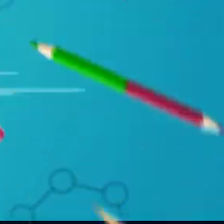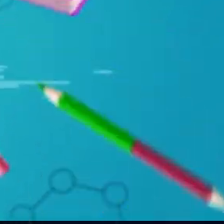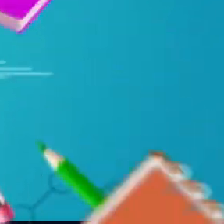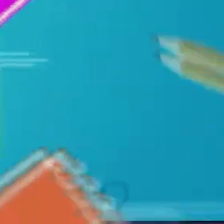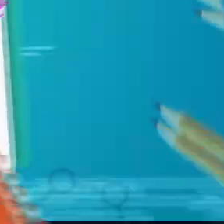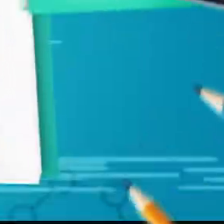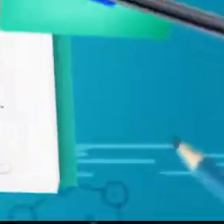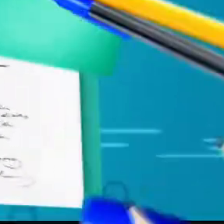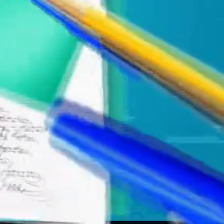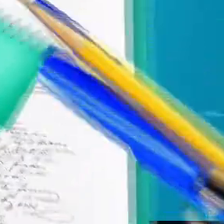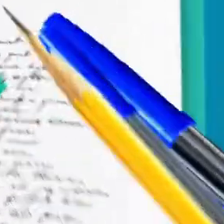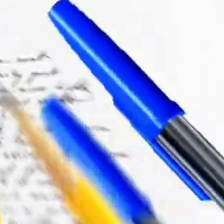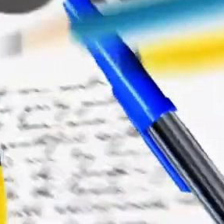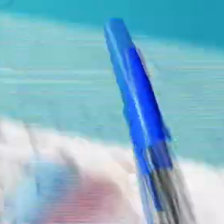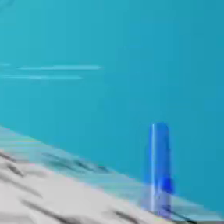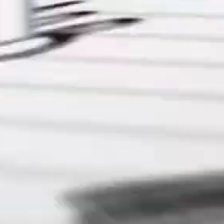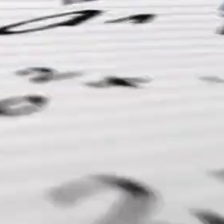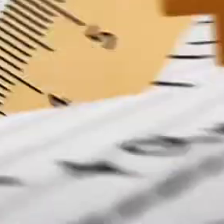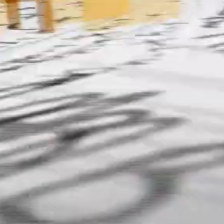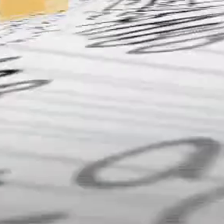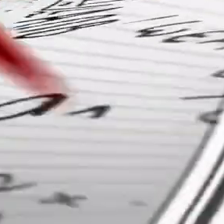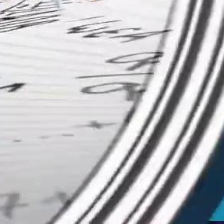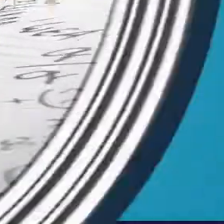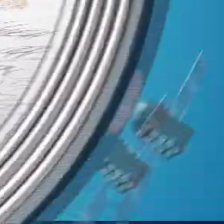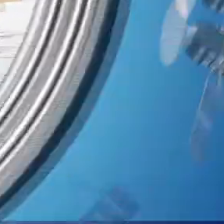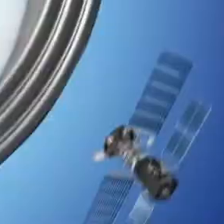Um beijo grande e fique com